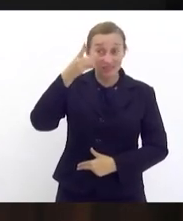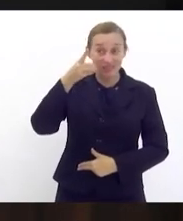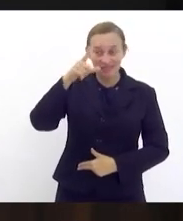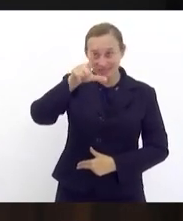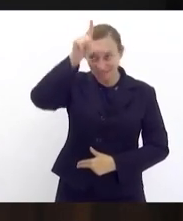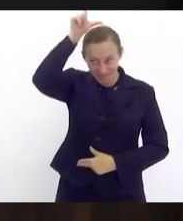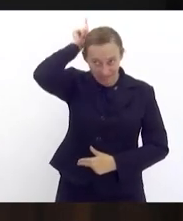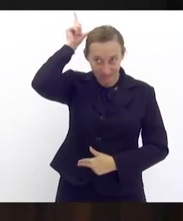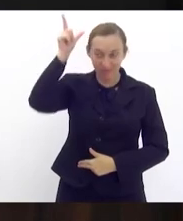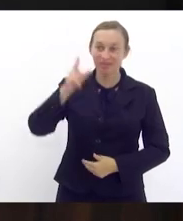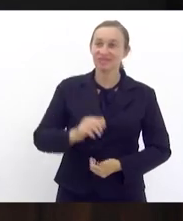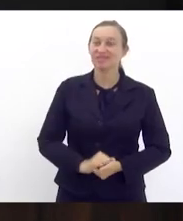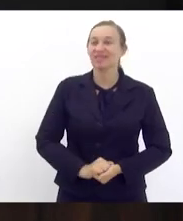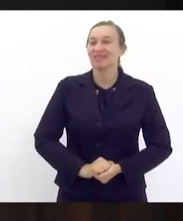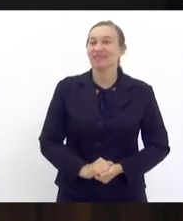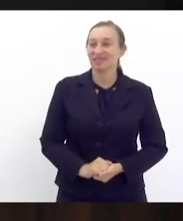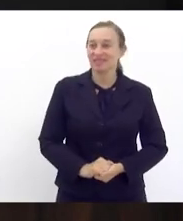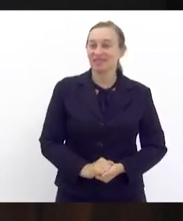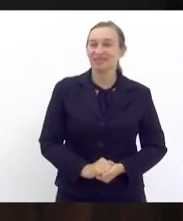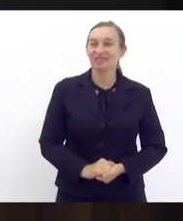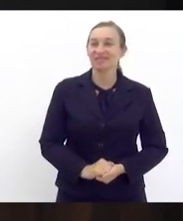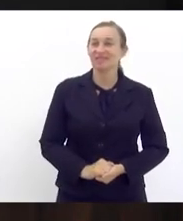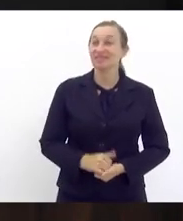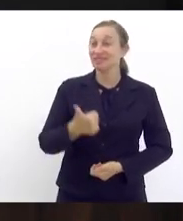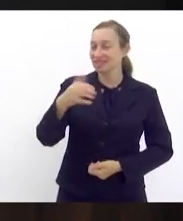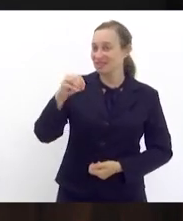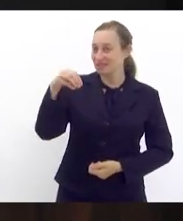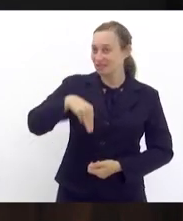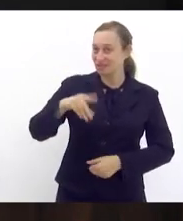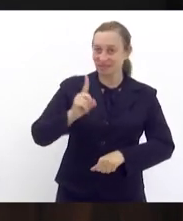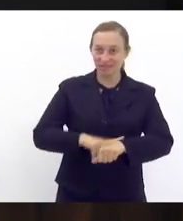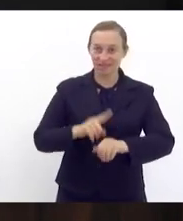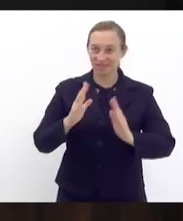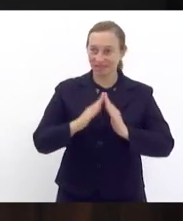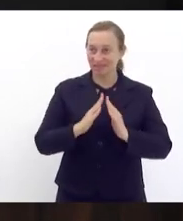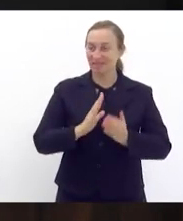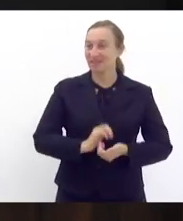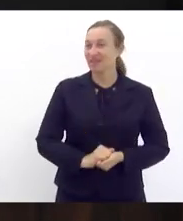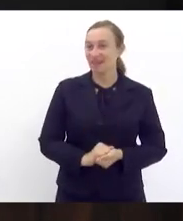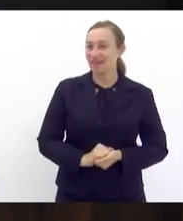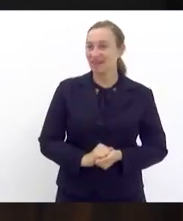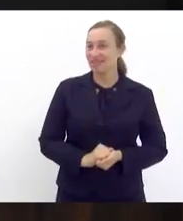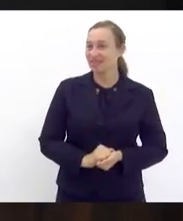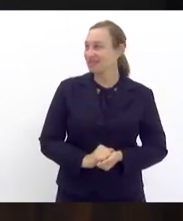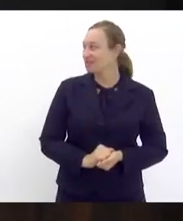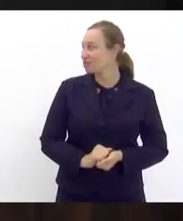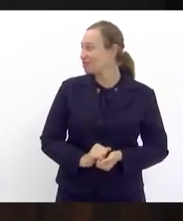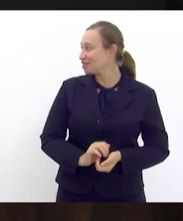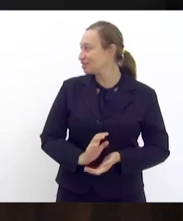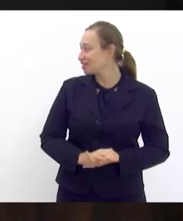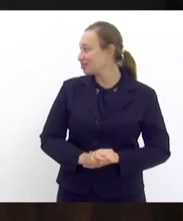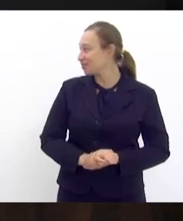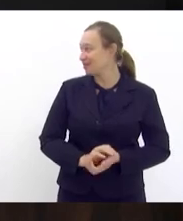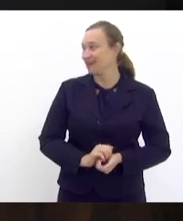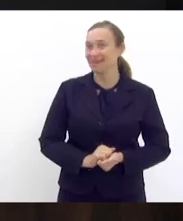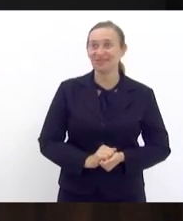Luiz Paulo. Vossa Excelência dispõe de 10 minutos no tempo regimental. Eu